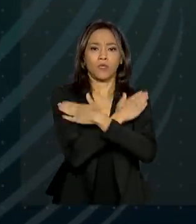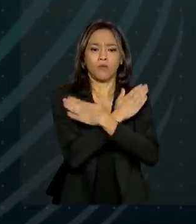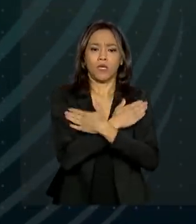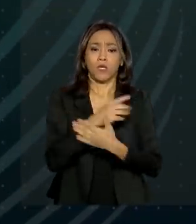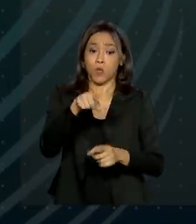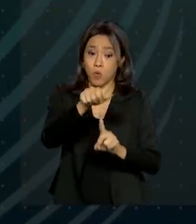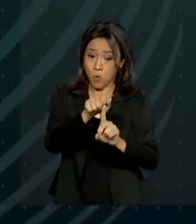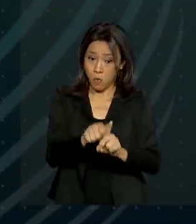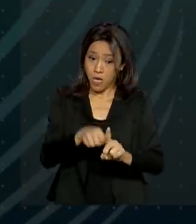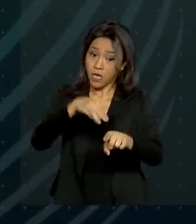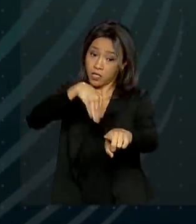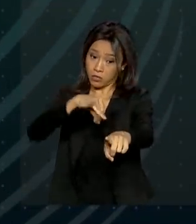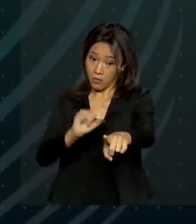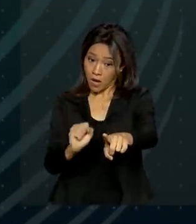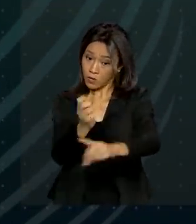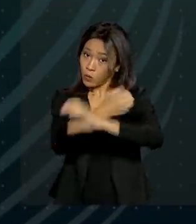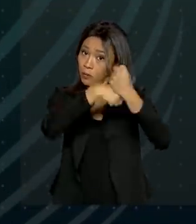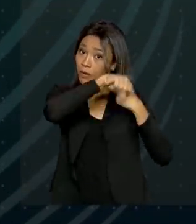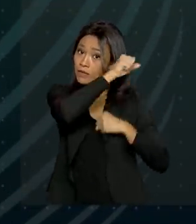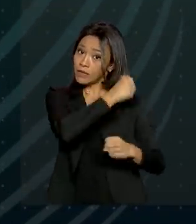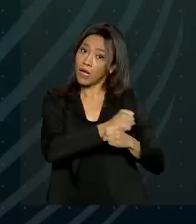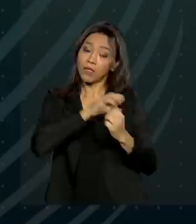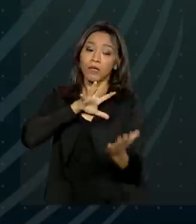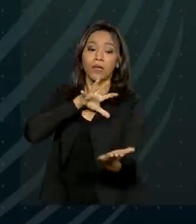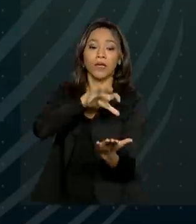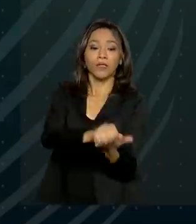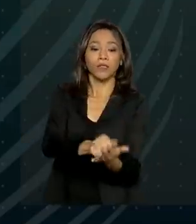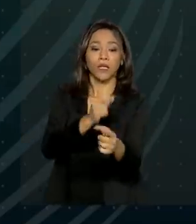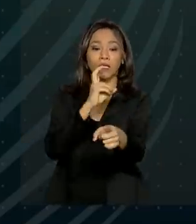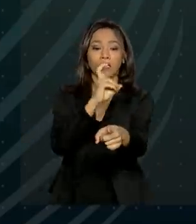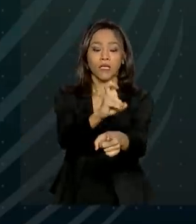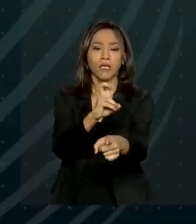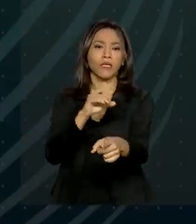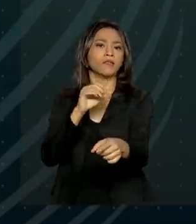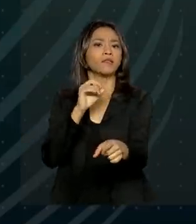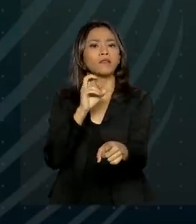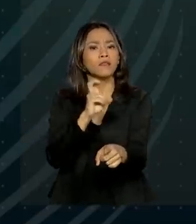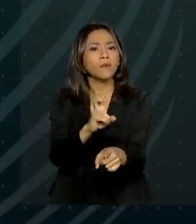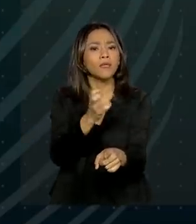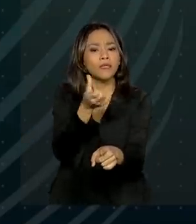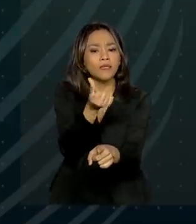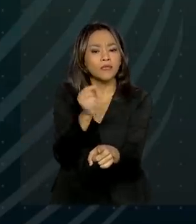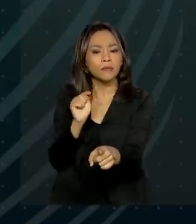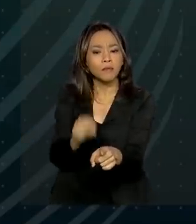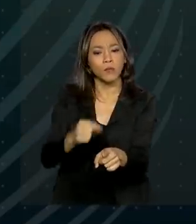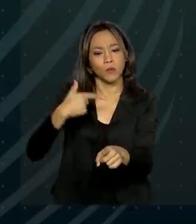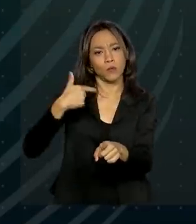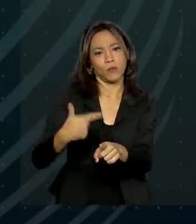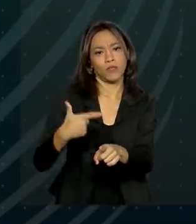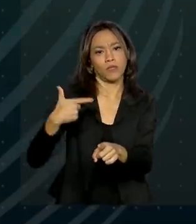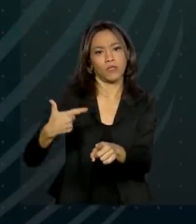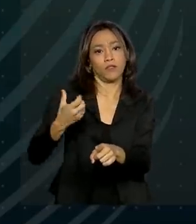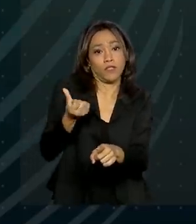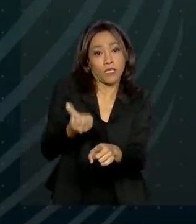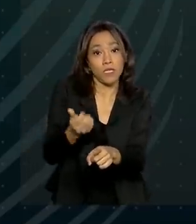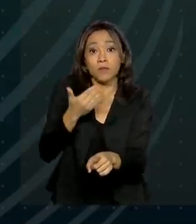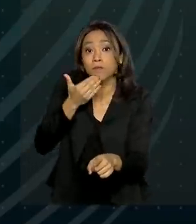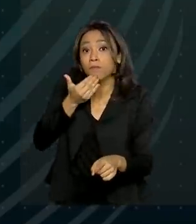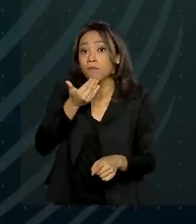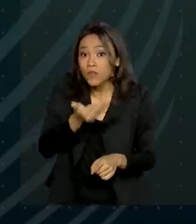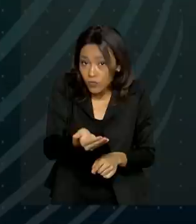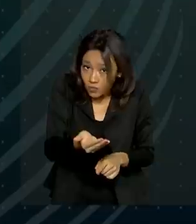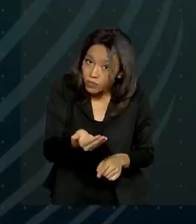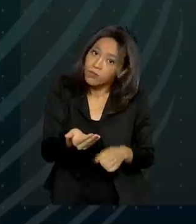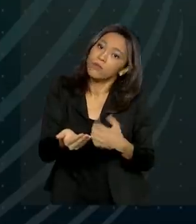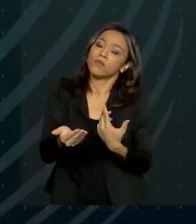do ano passado, por exemplo, foram registrados 556.226 pedidos do